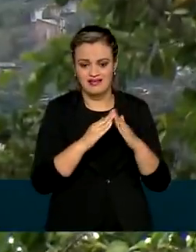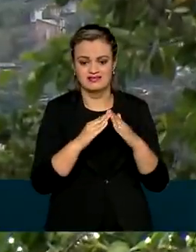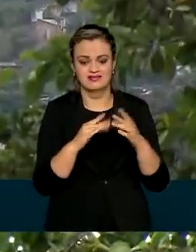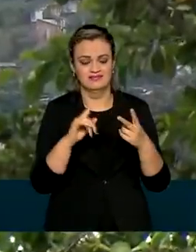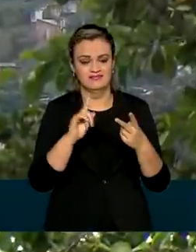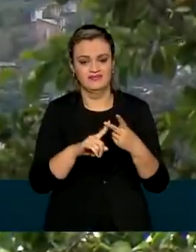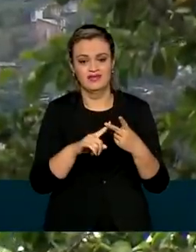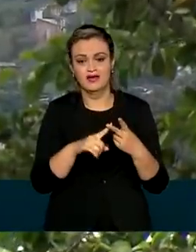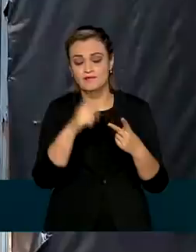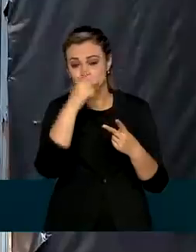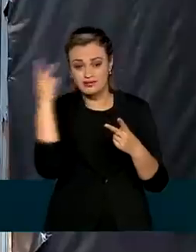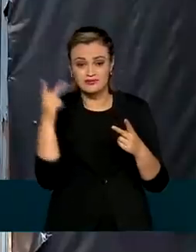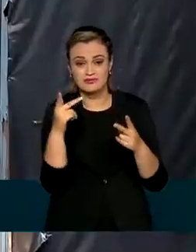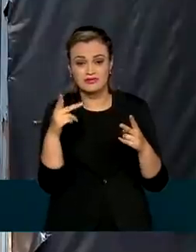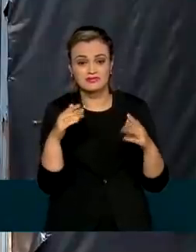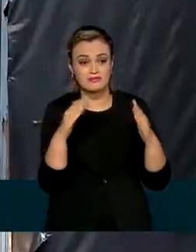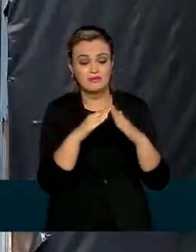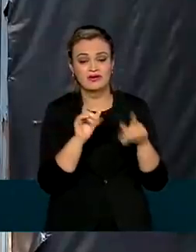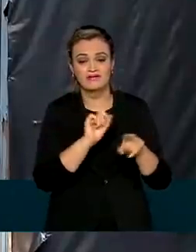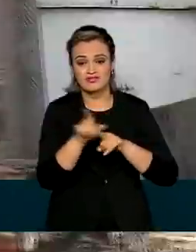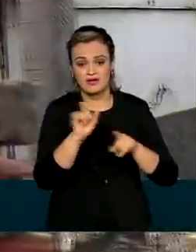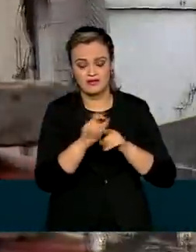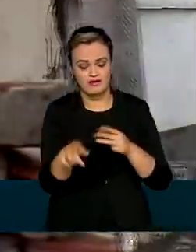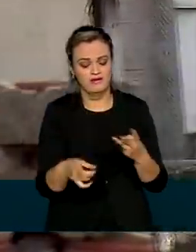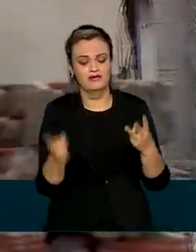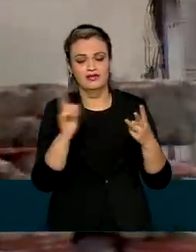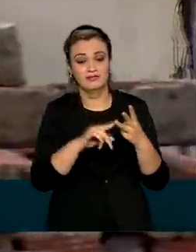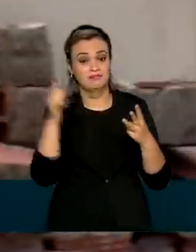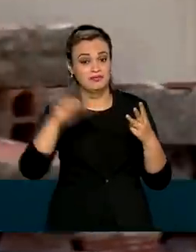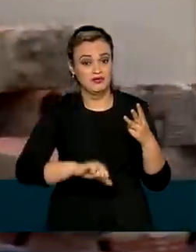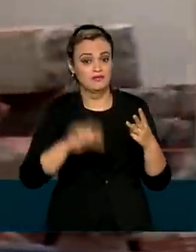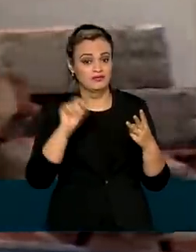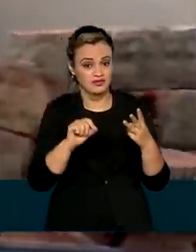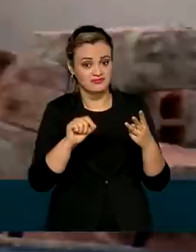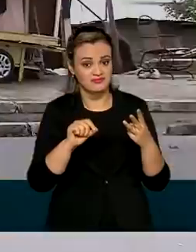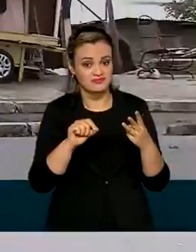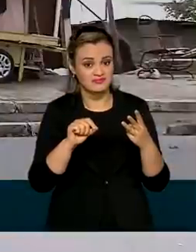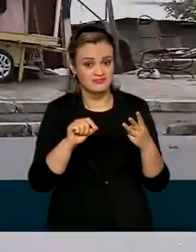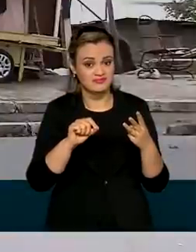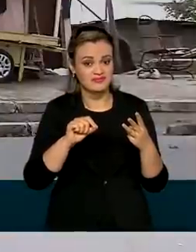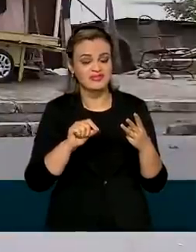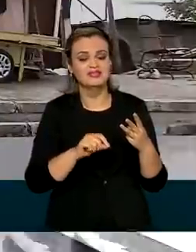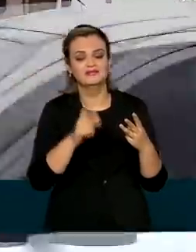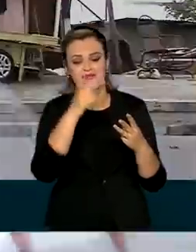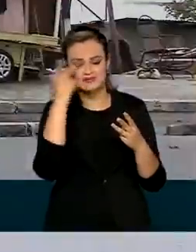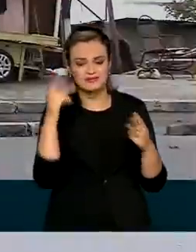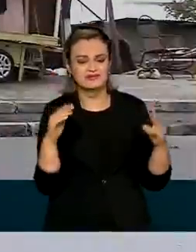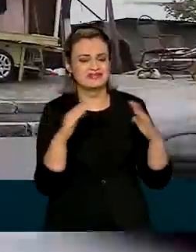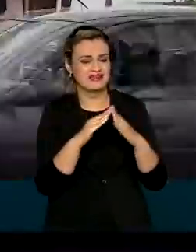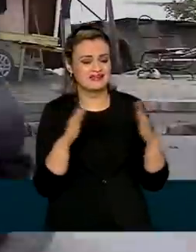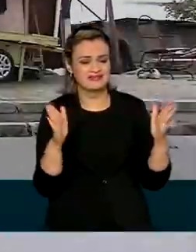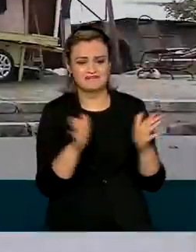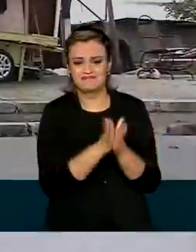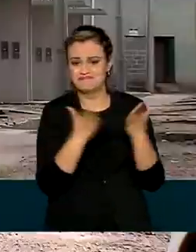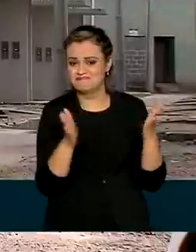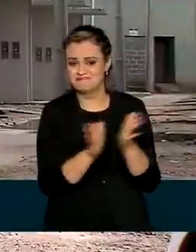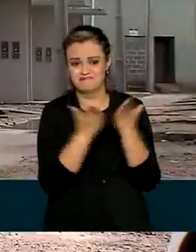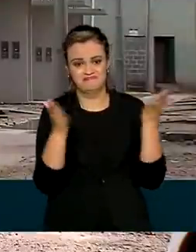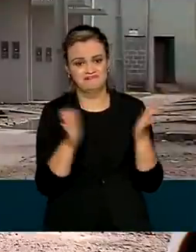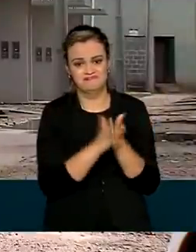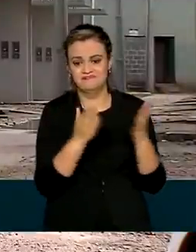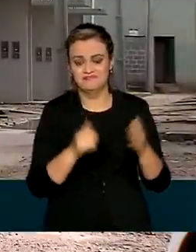um alto número de pessoas morando de aluguel e, pior que isso, muita gente vivendo em moradias inadequadas.